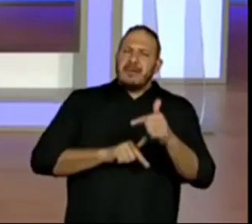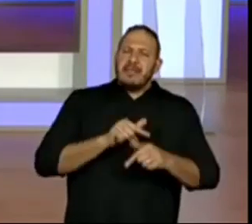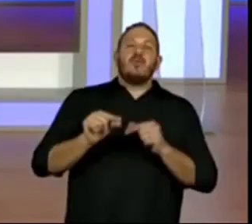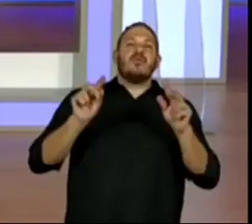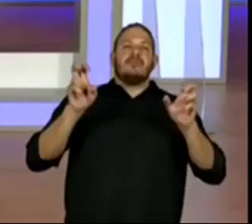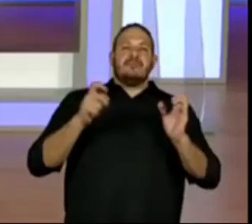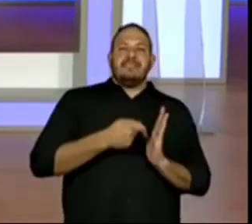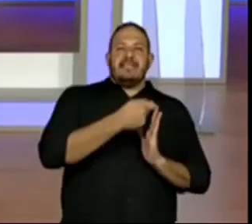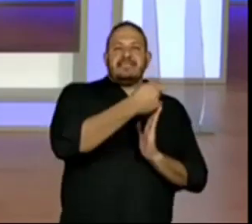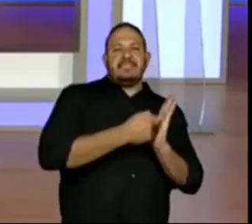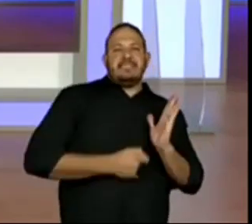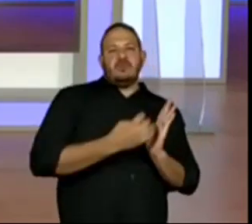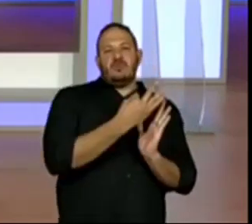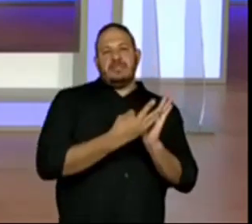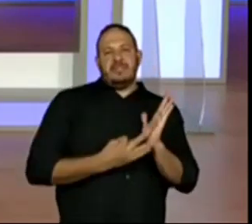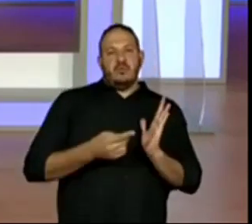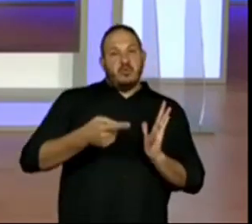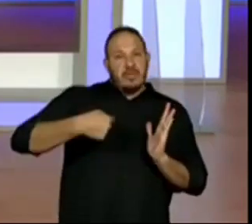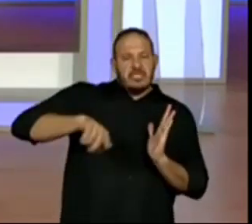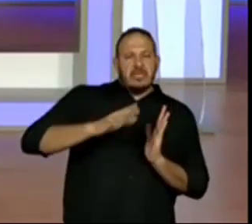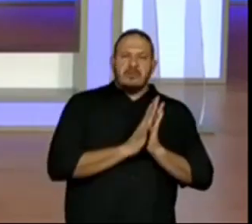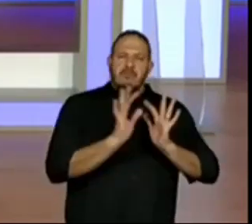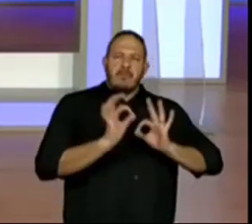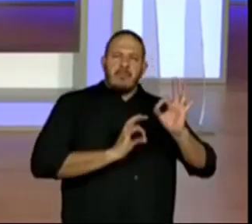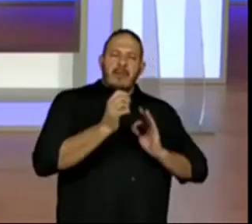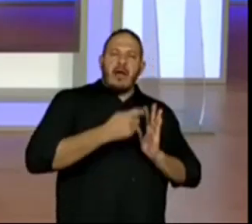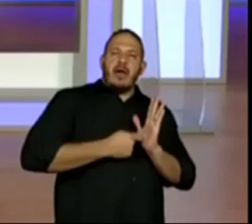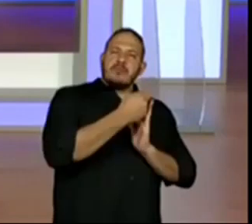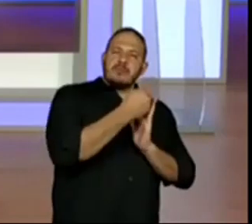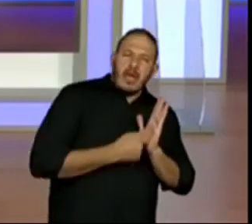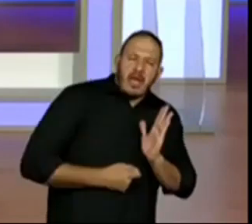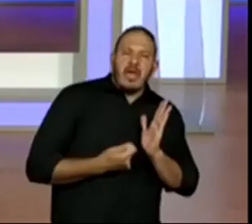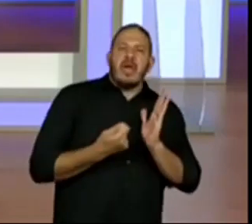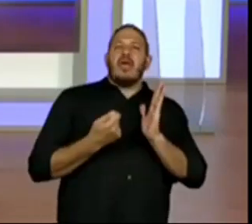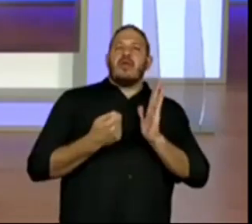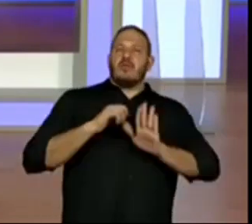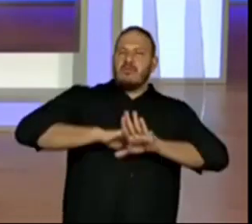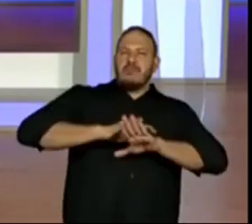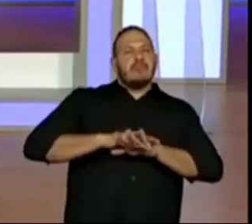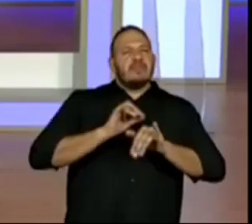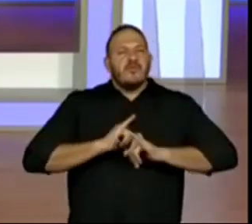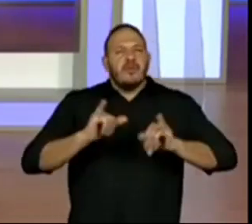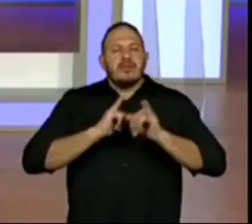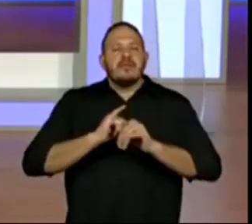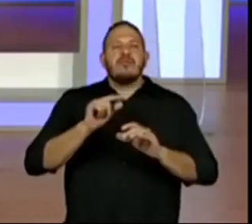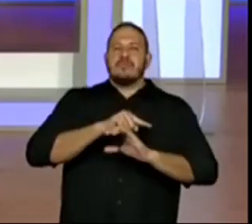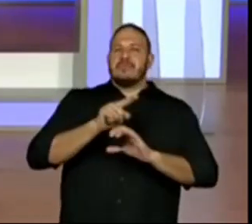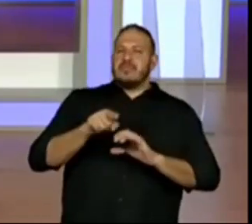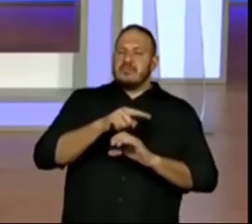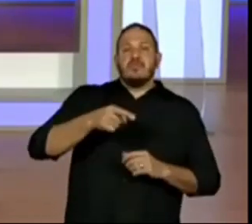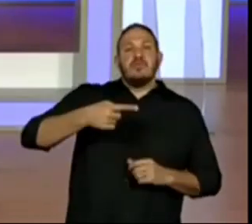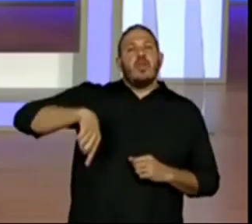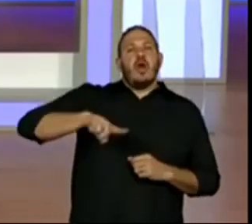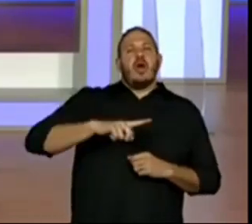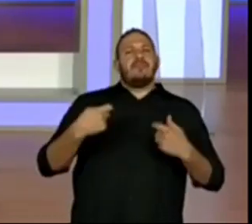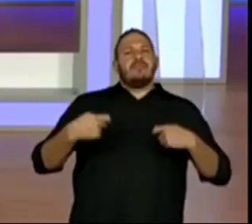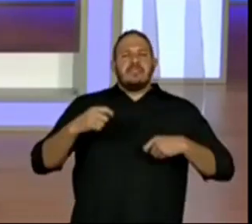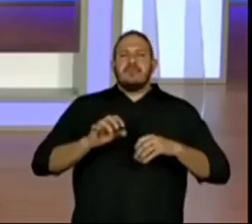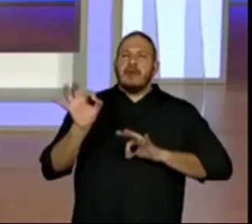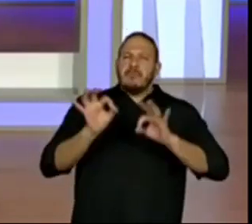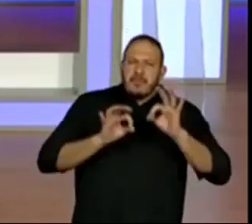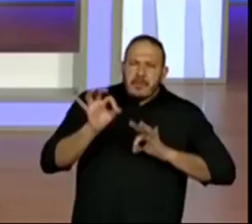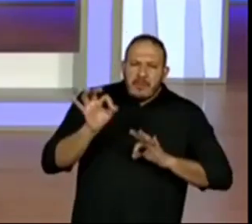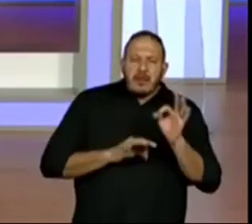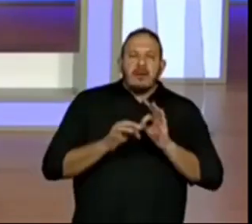escrita do texto. Quando a gente produz um texto de divulgação científica, nós precisamos usar regras